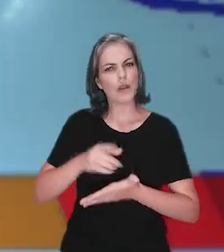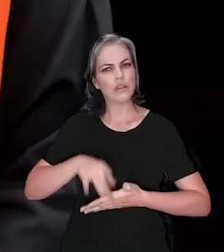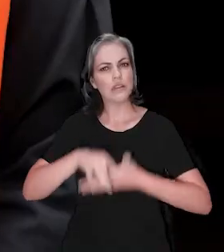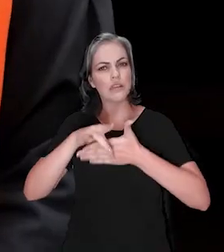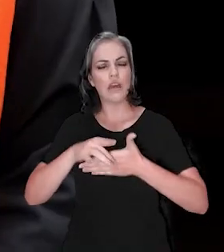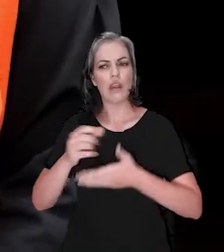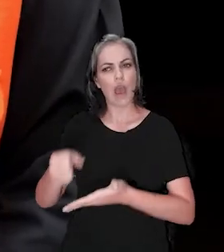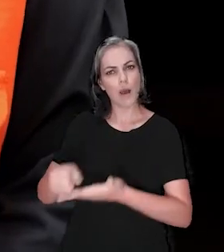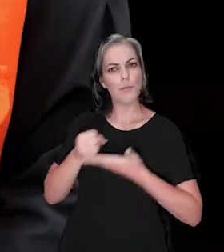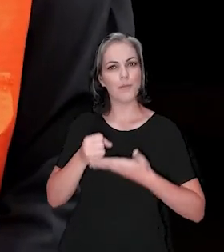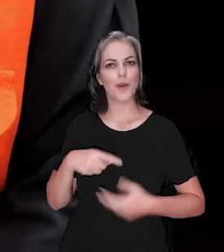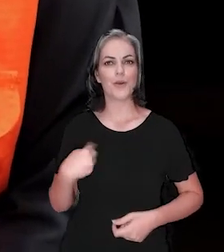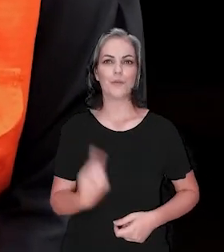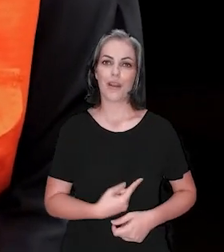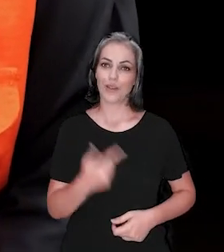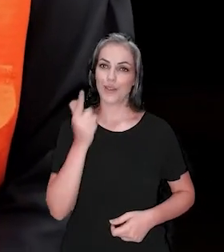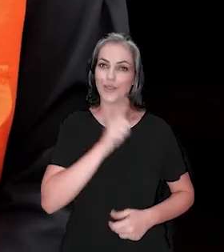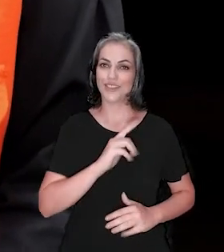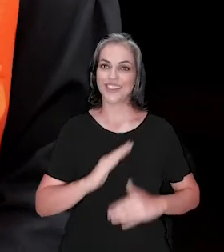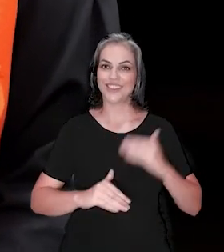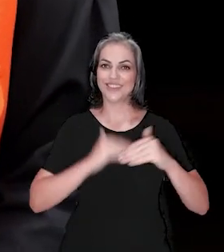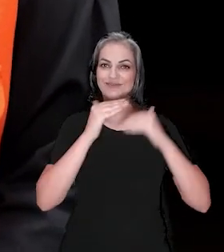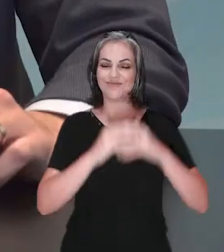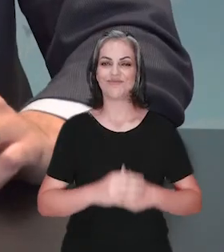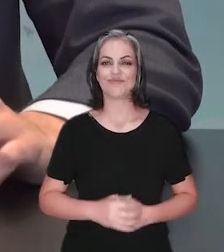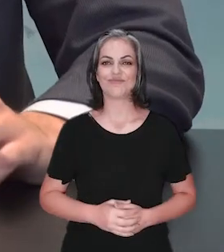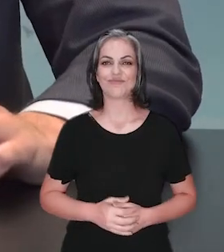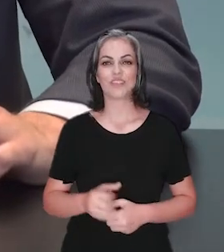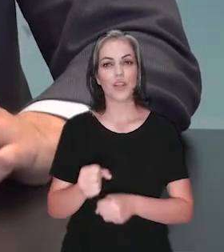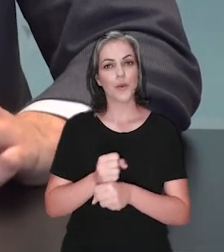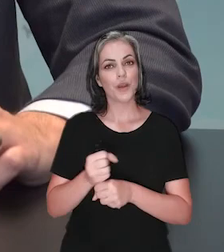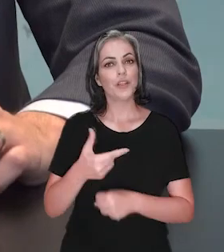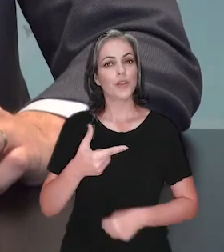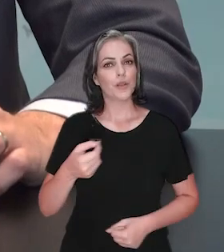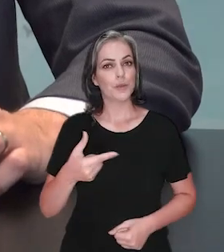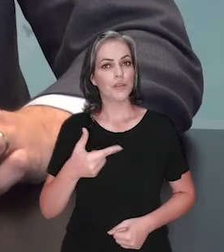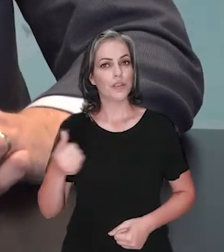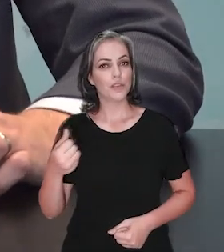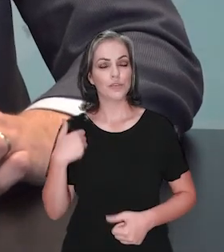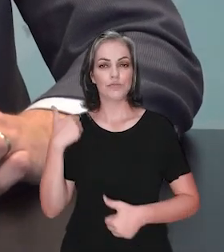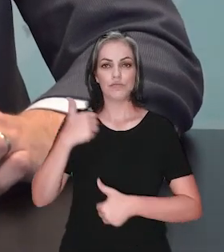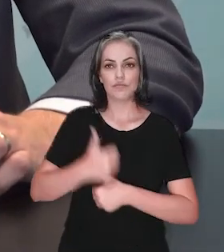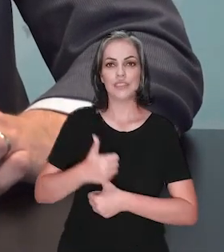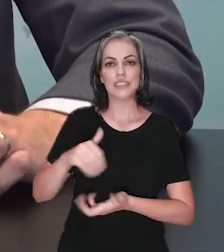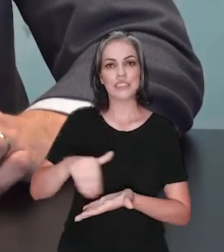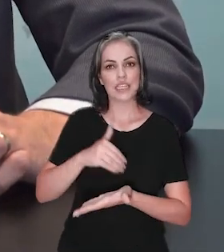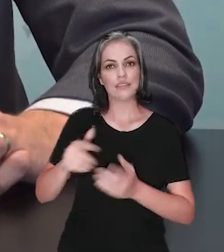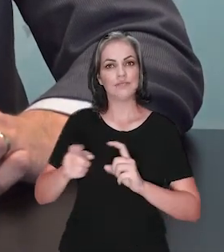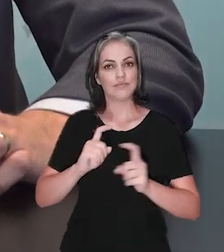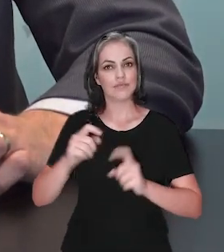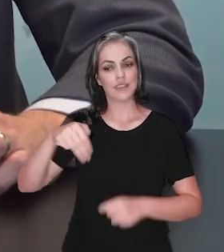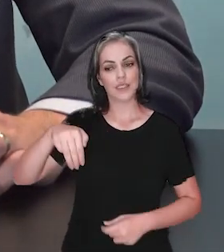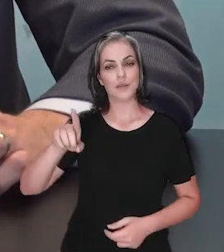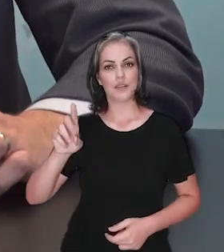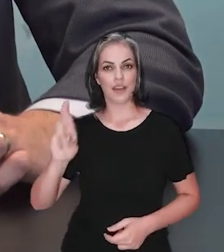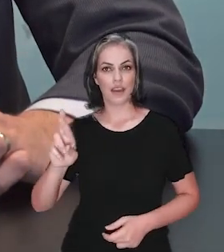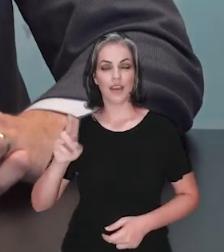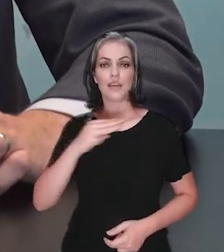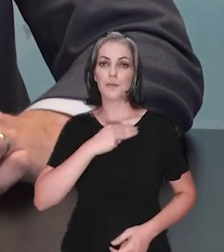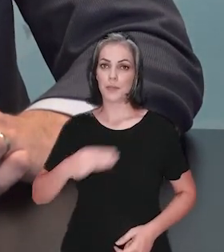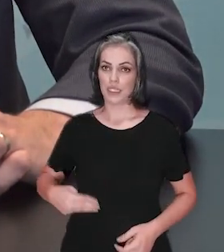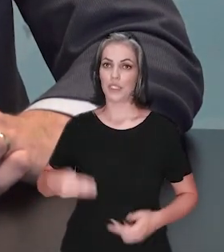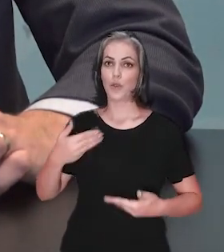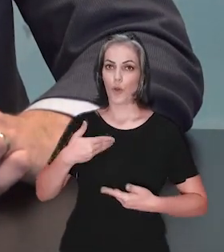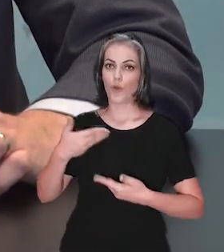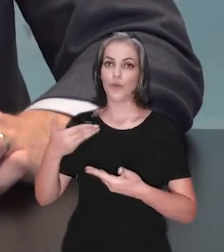de nos dar o apoio necessário para progredirmos. Desde 2021, assumi a Secretaria Executiva do Ministério do Desenvolvimento Regional a